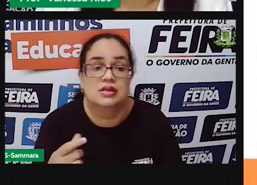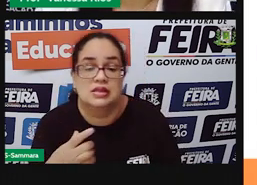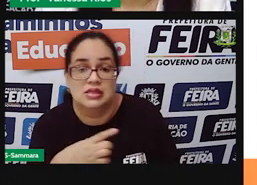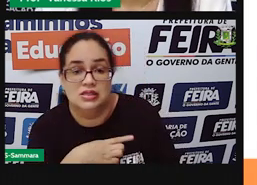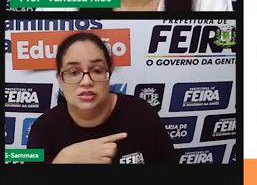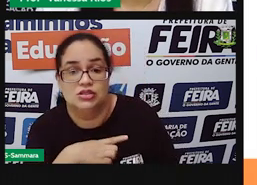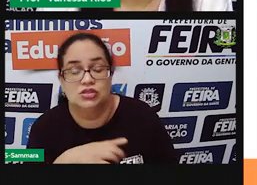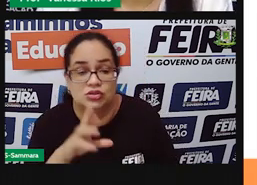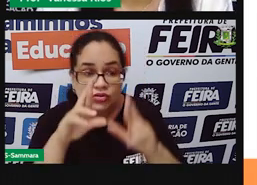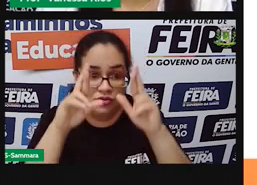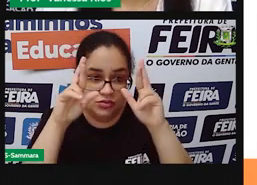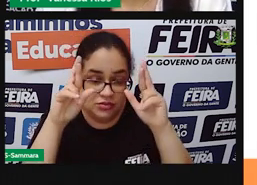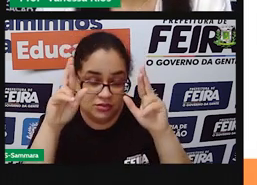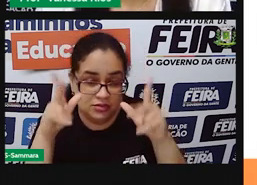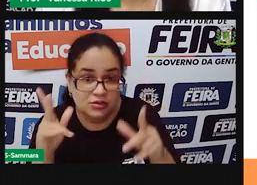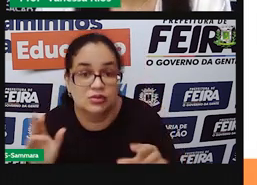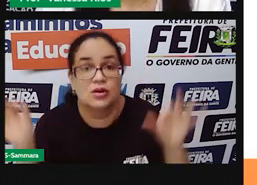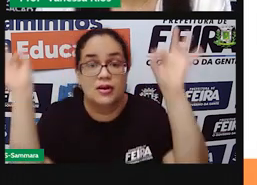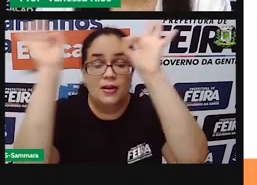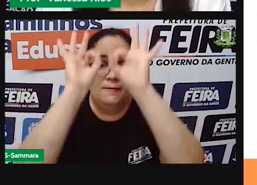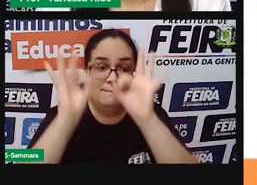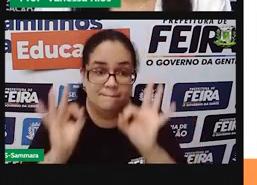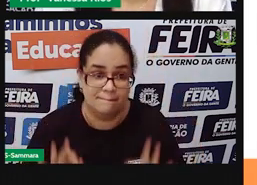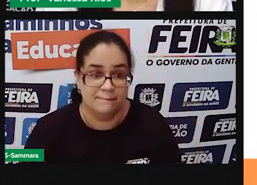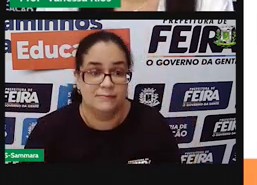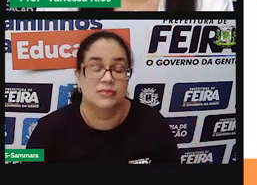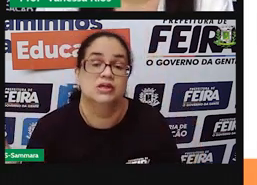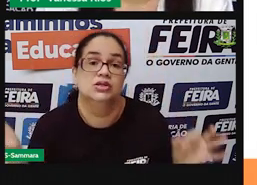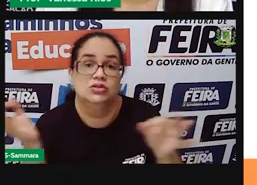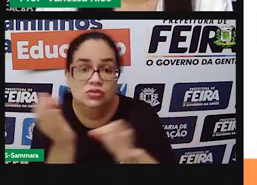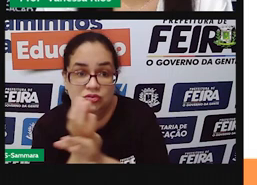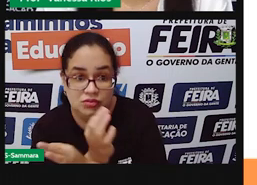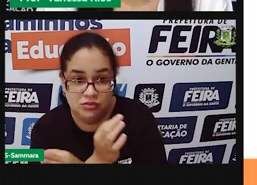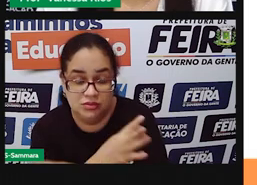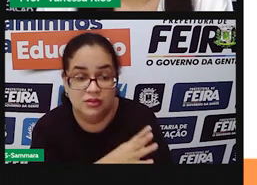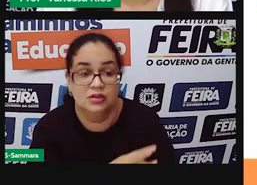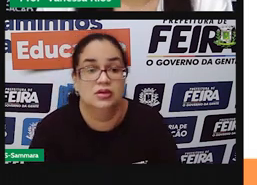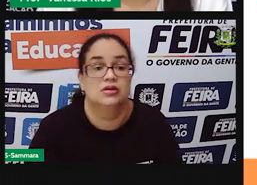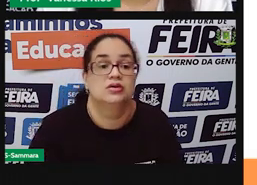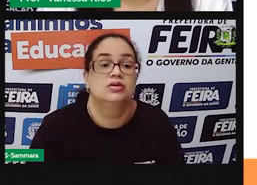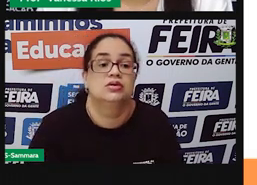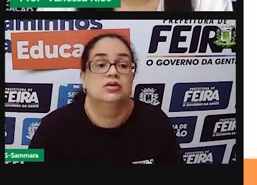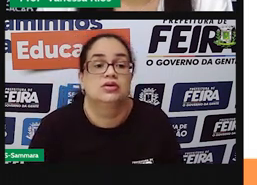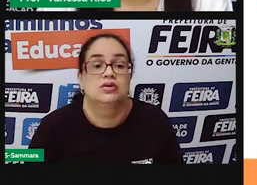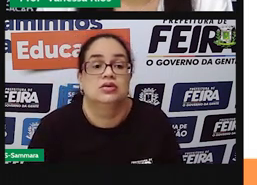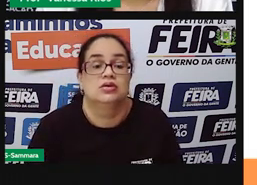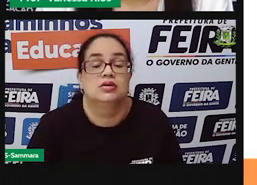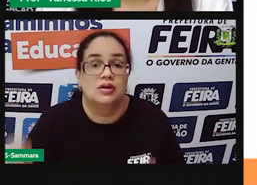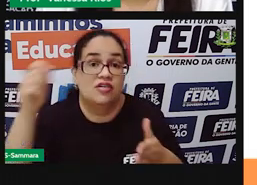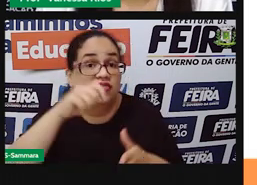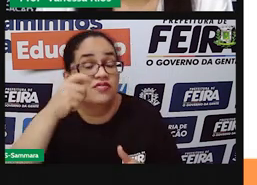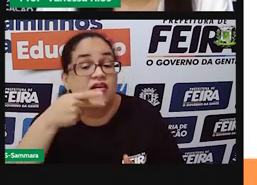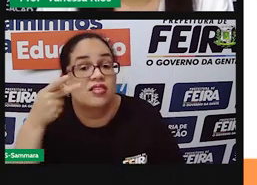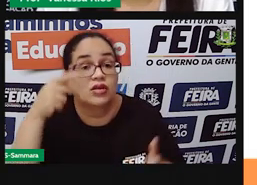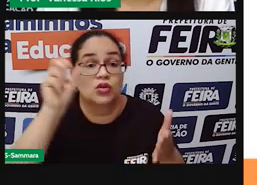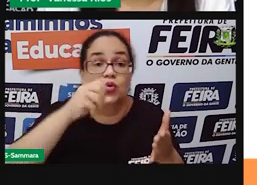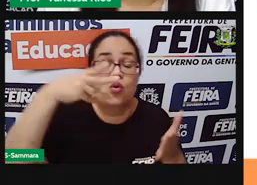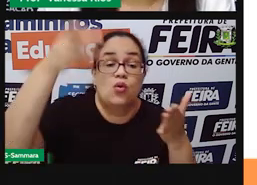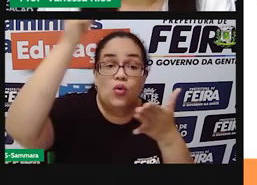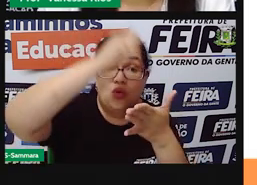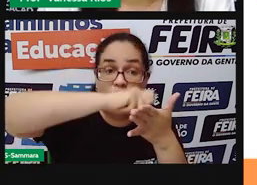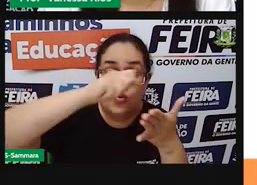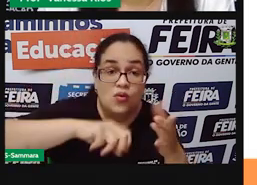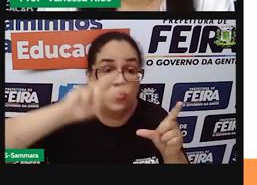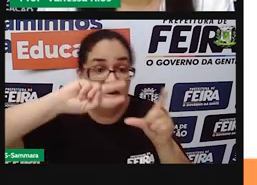diferentes dentro do processo de comunicação. Seja ele falado ou seja ele escrito. Uma dessas